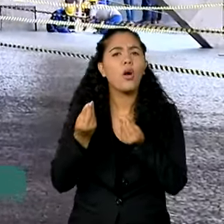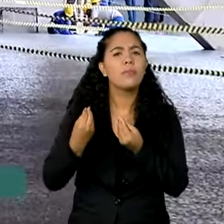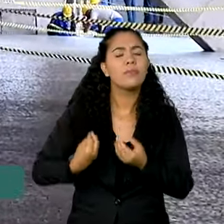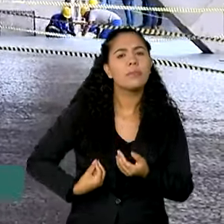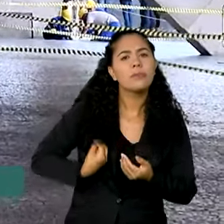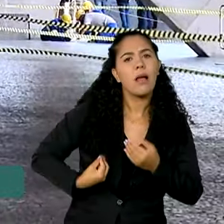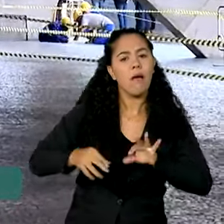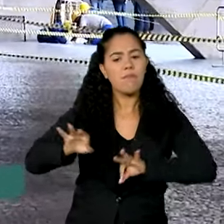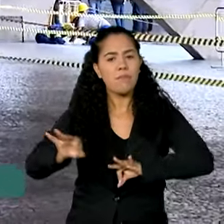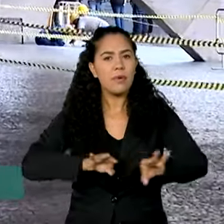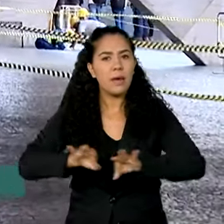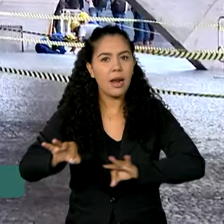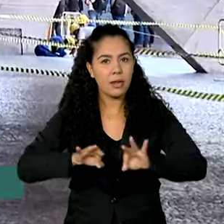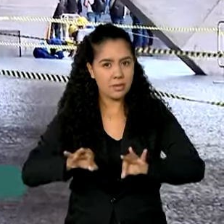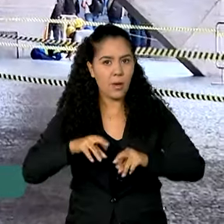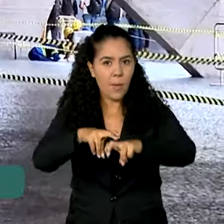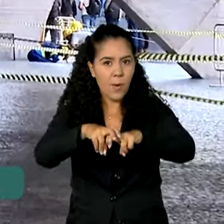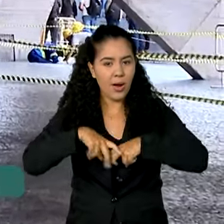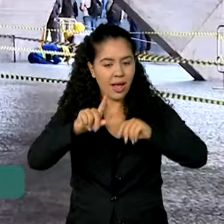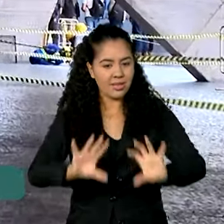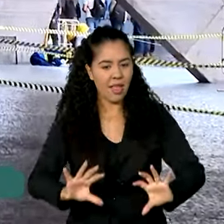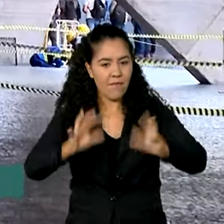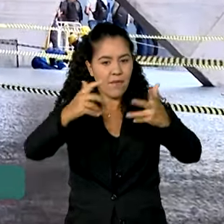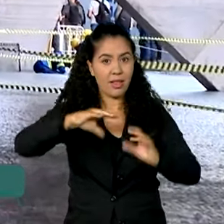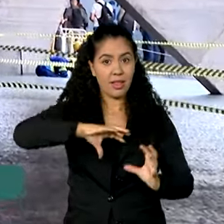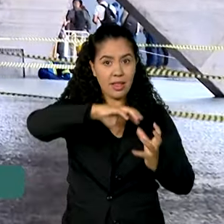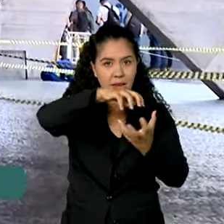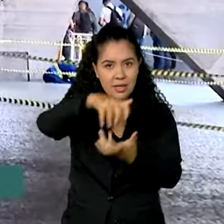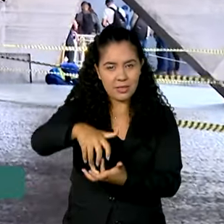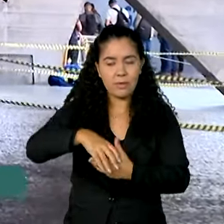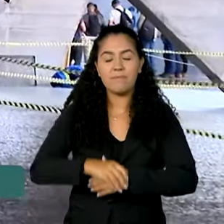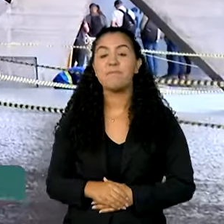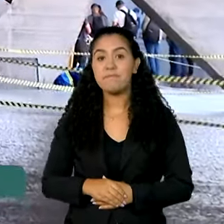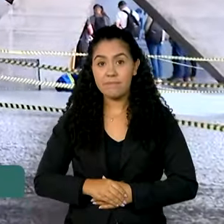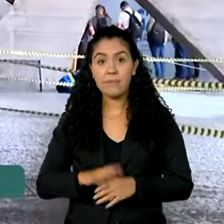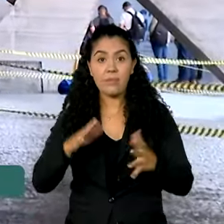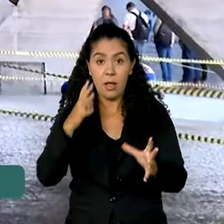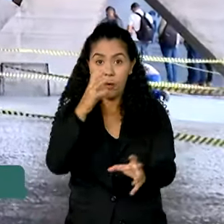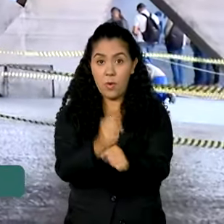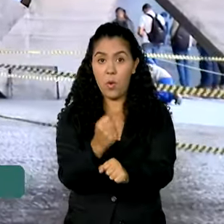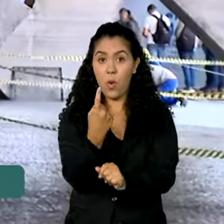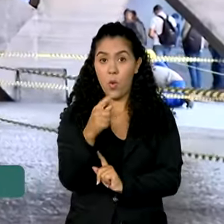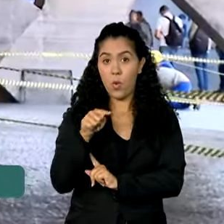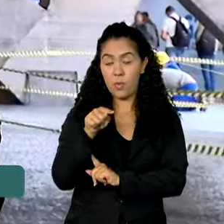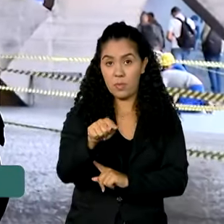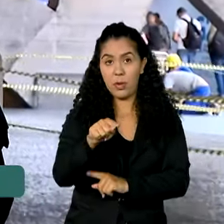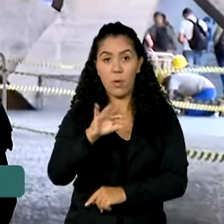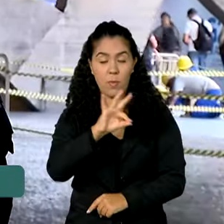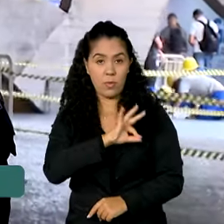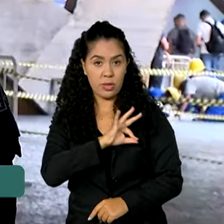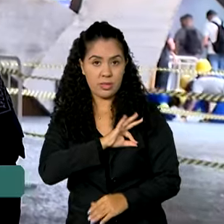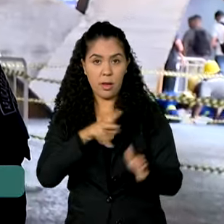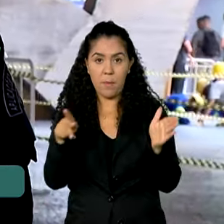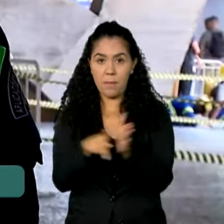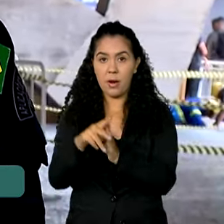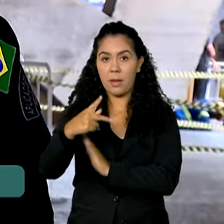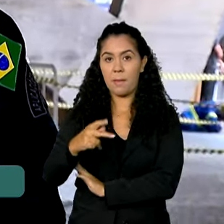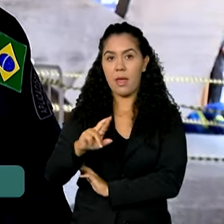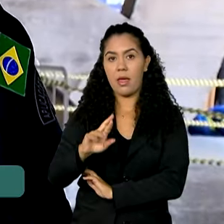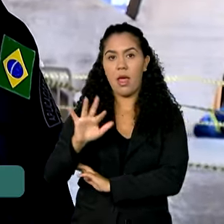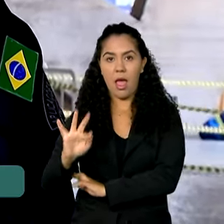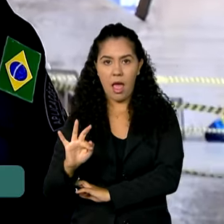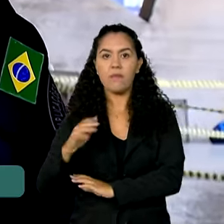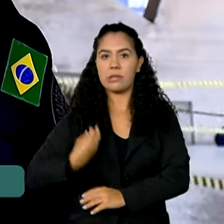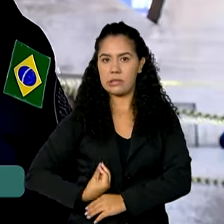para esse evento internacional? Bom dia, bom dia a todos. São cerca de mil policiais rodoviários federais atuando diretamente aqui no G20.